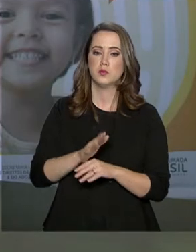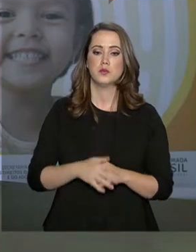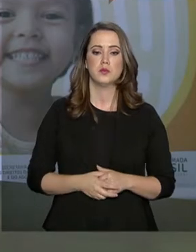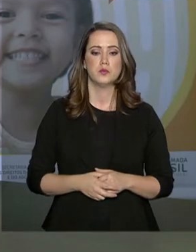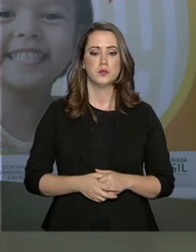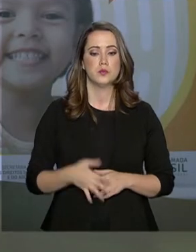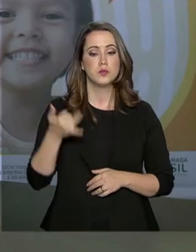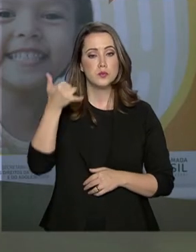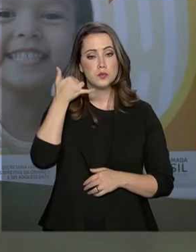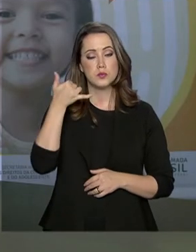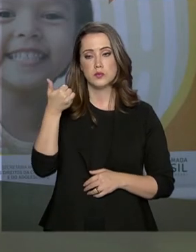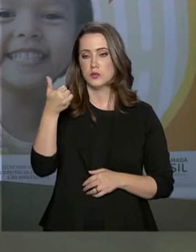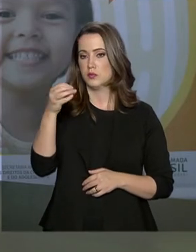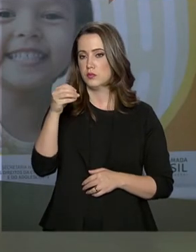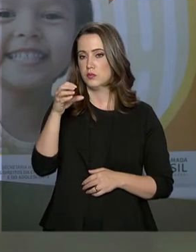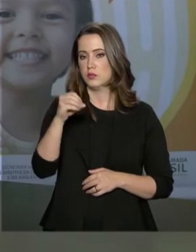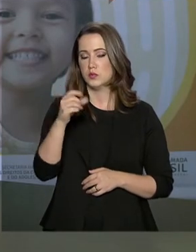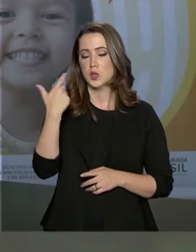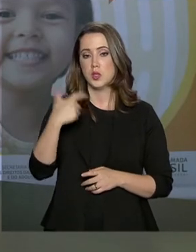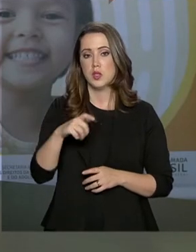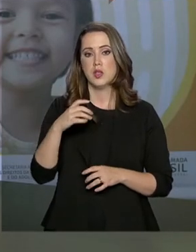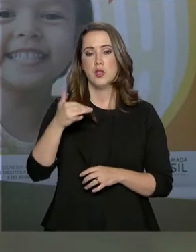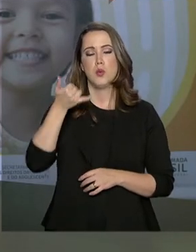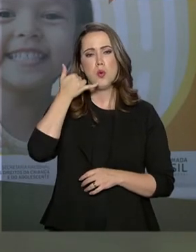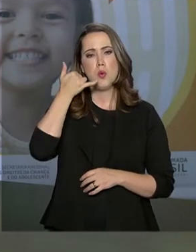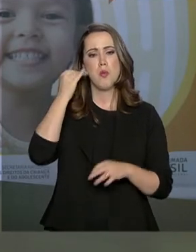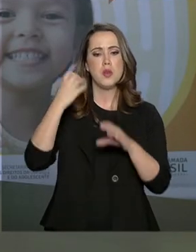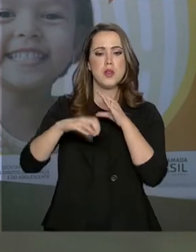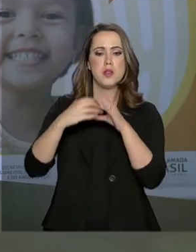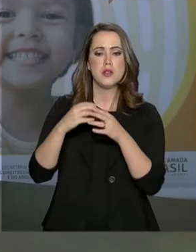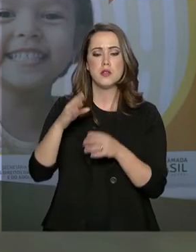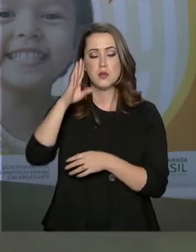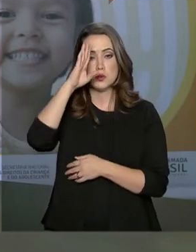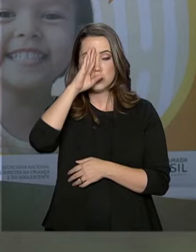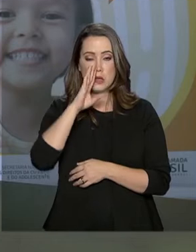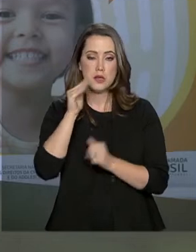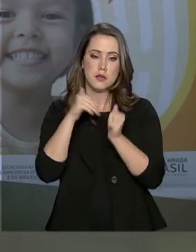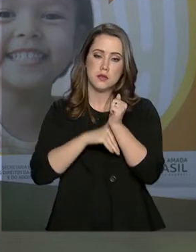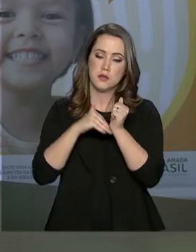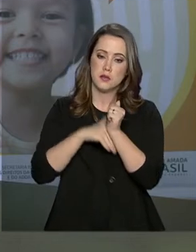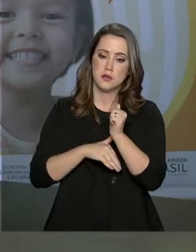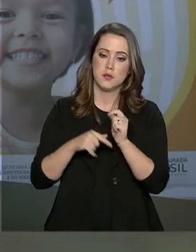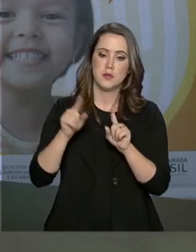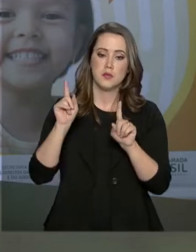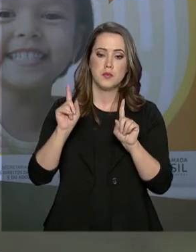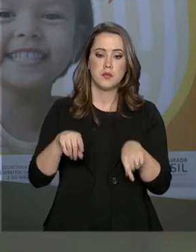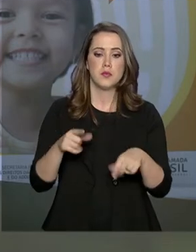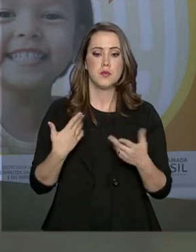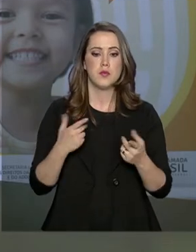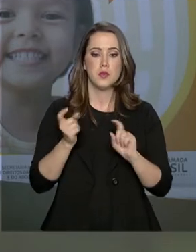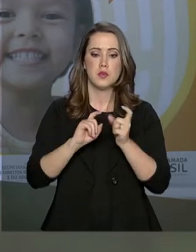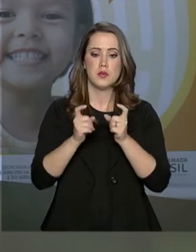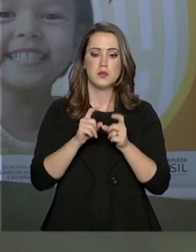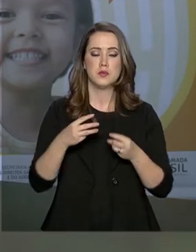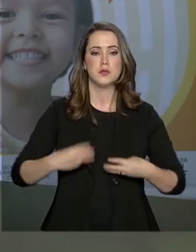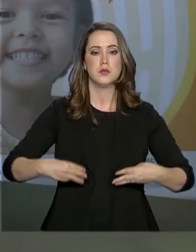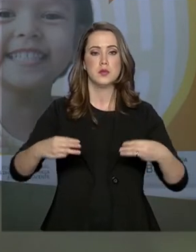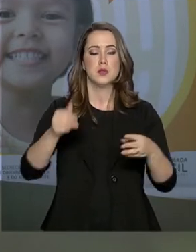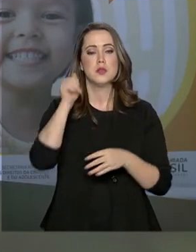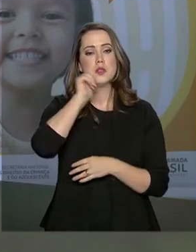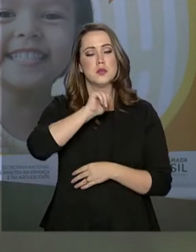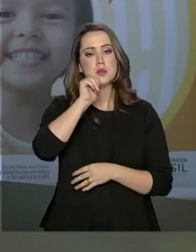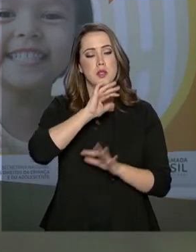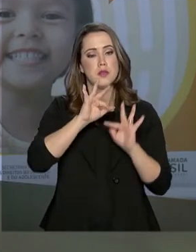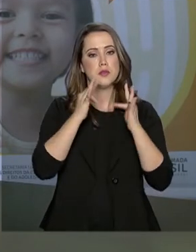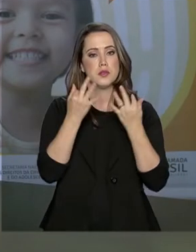O Disque 100 é um canal livre, sem custo e sigiloso, que é gerido pelo Ministério da Mulher,